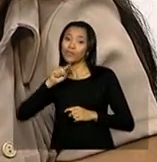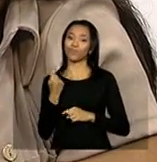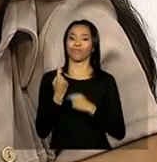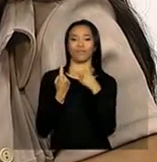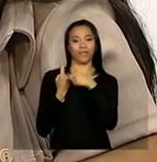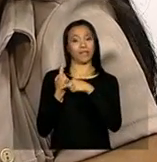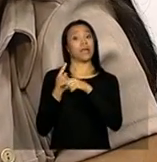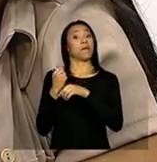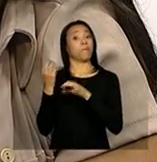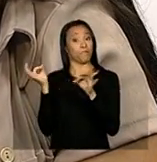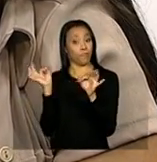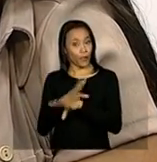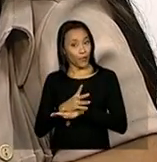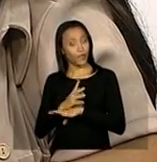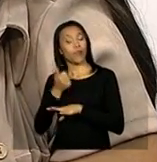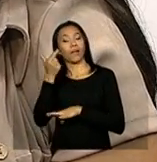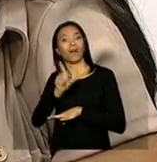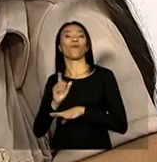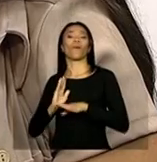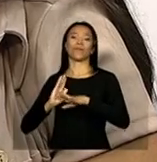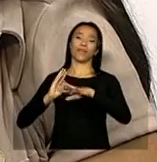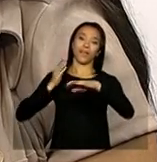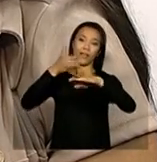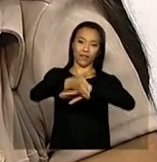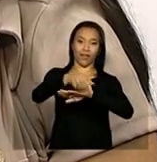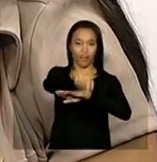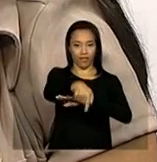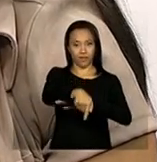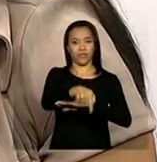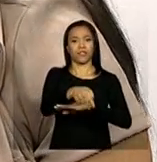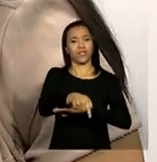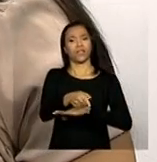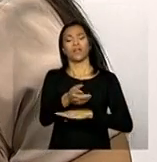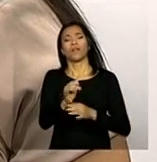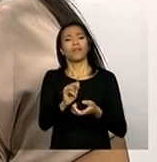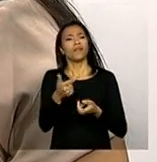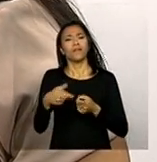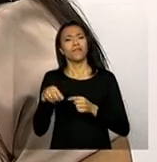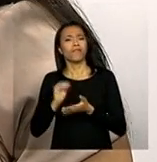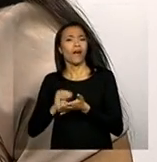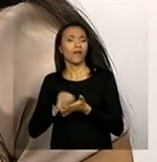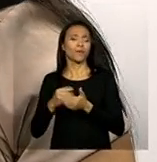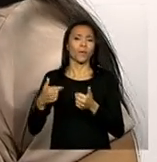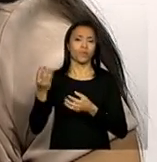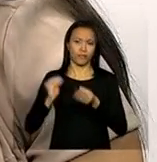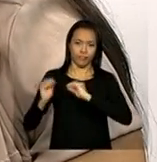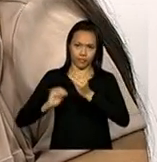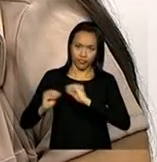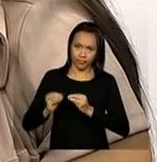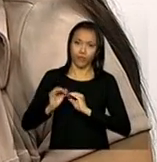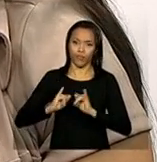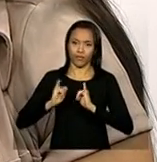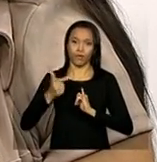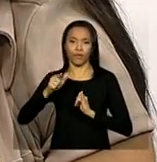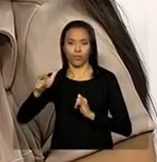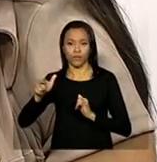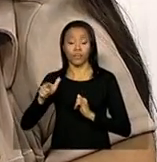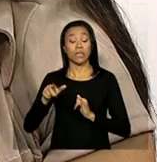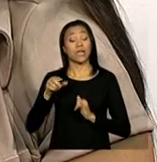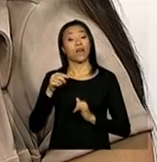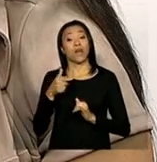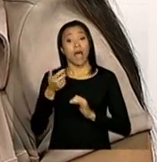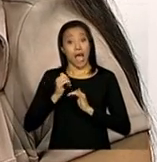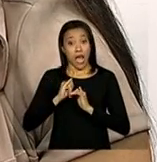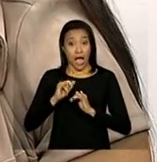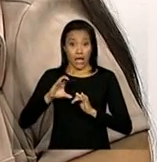acessar o aplicativo do Censo Suas e dali preencher as outras informações que são necessárias. E aí, as informações